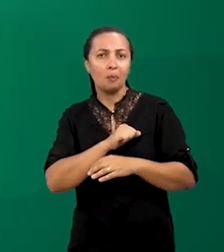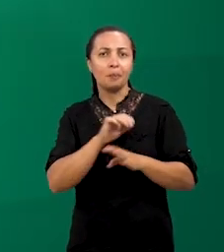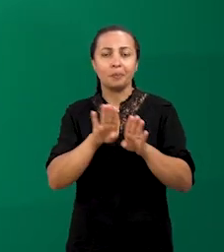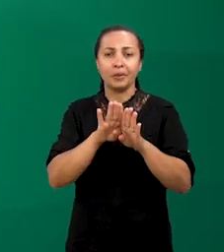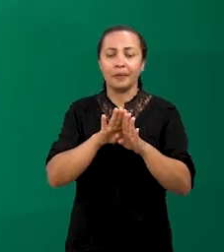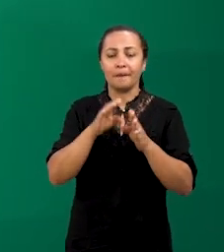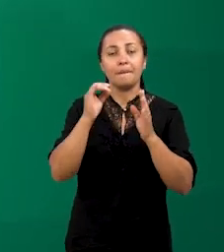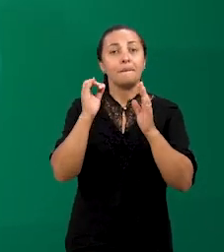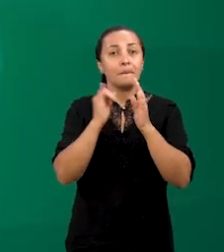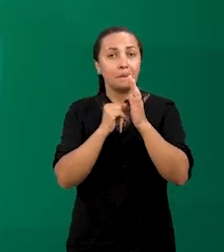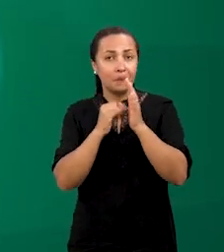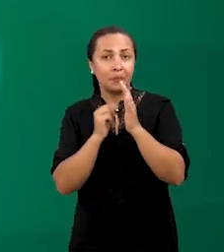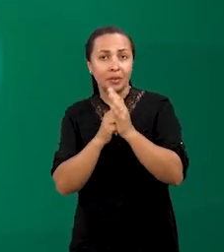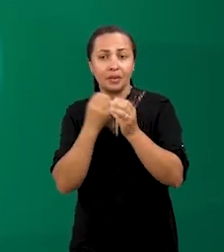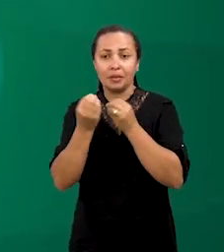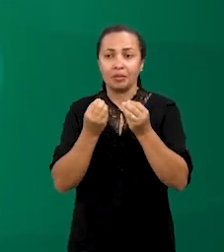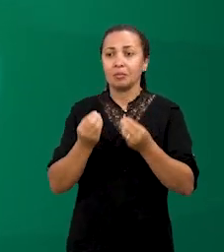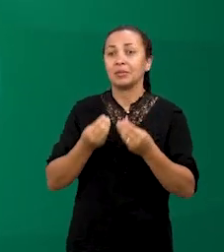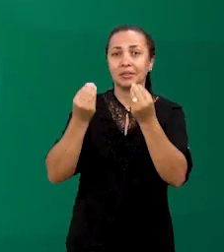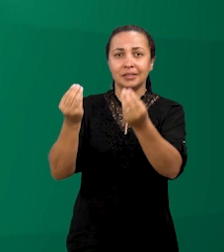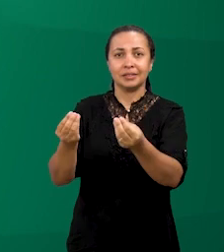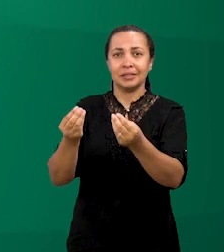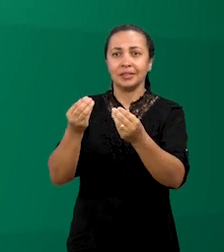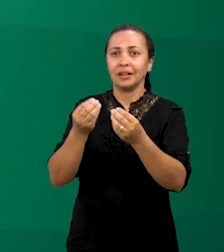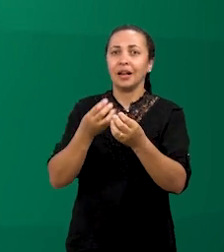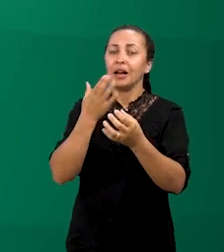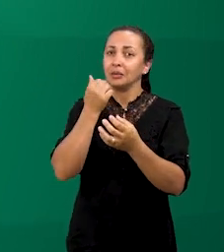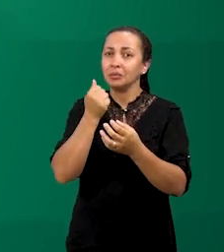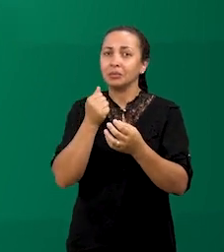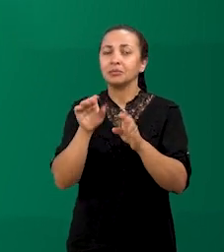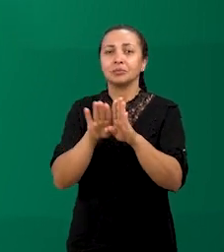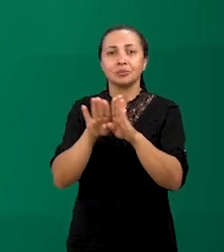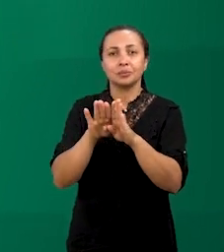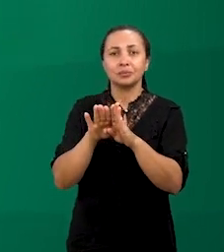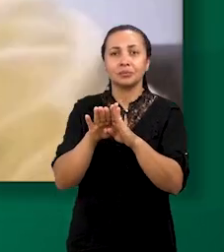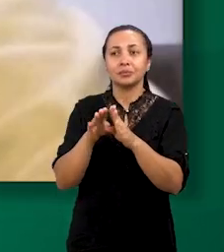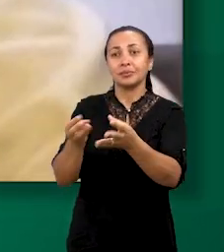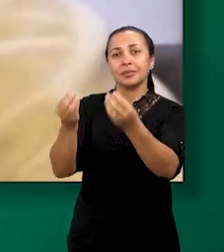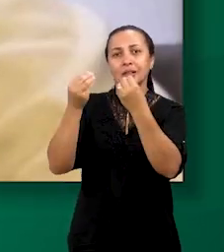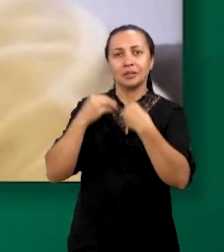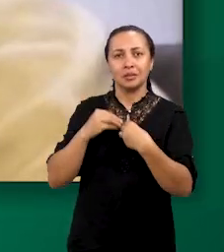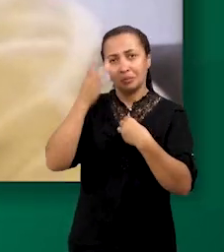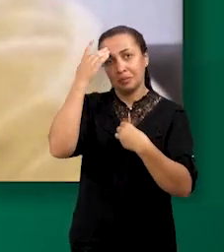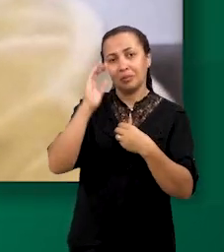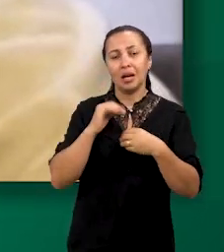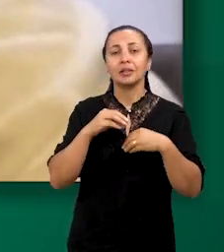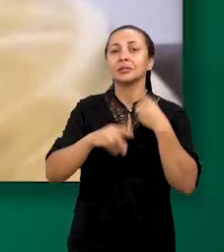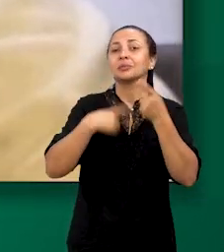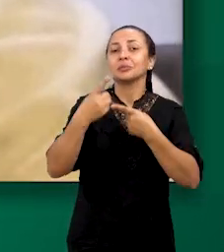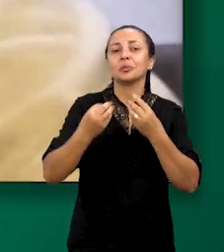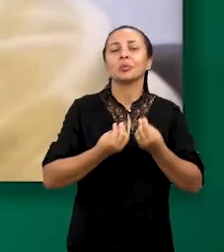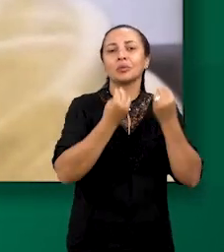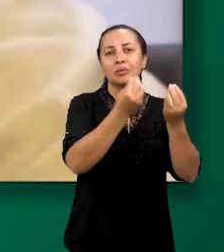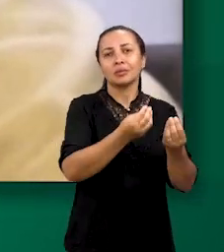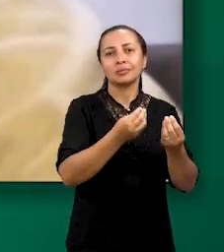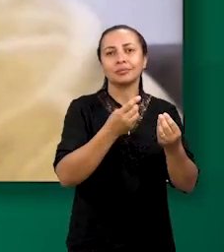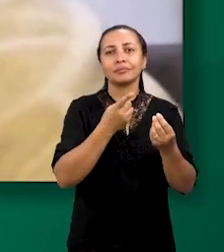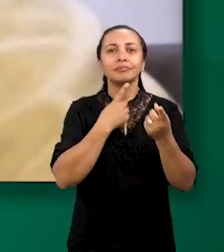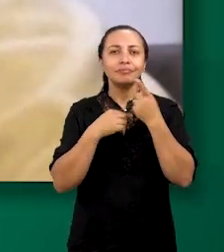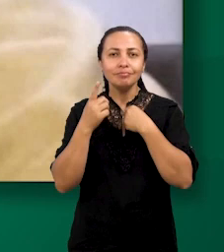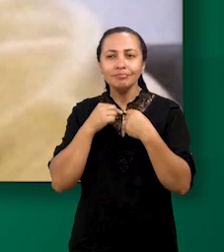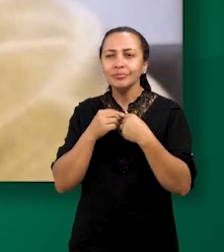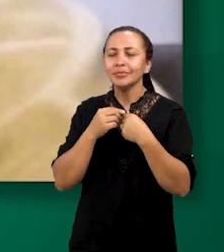como entrega alimento e como recebe alimentos para doar. E aí o que a gente faz? Tanto a gente conseguiu uma quantidade de